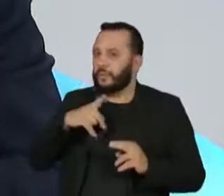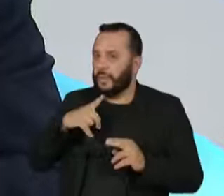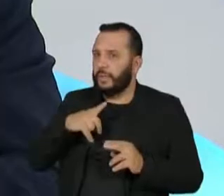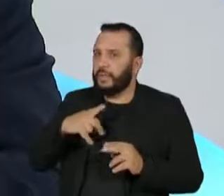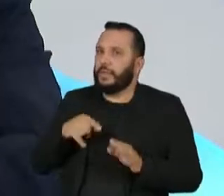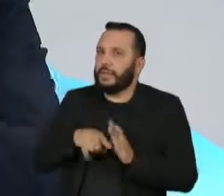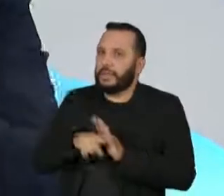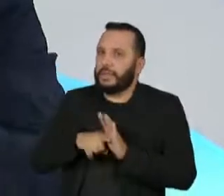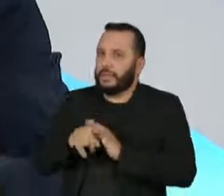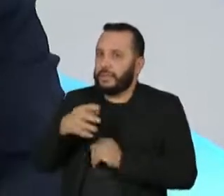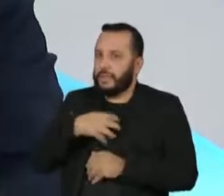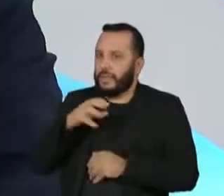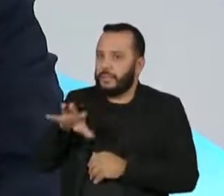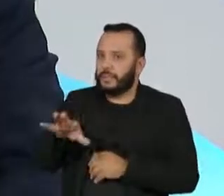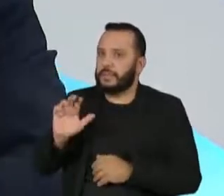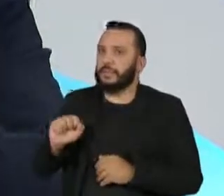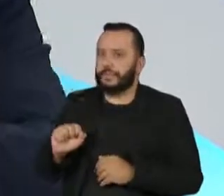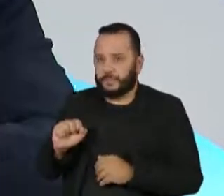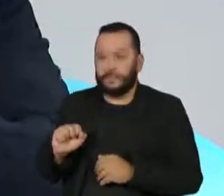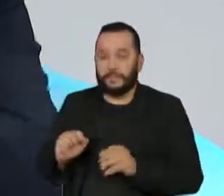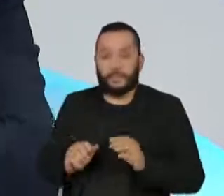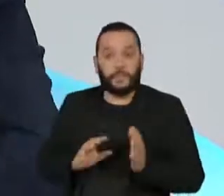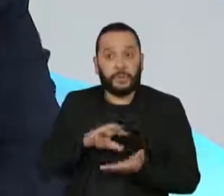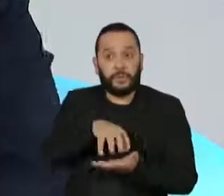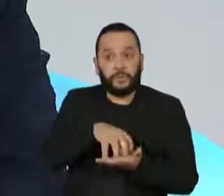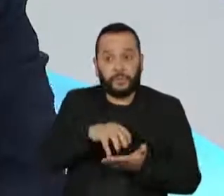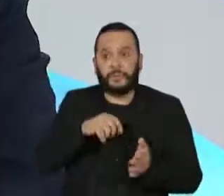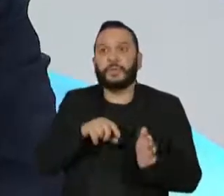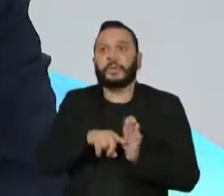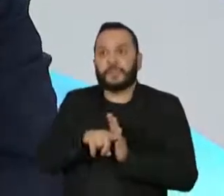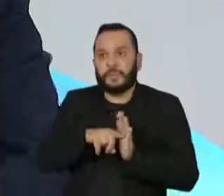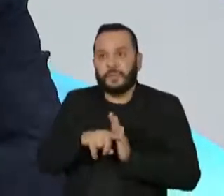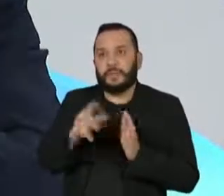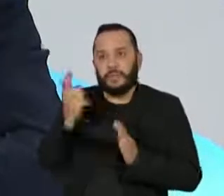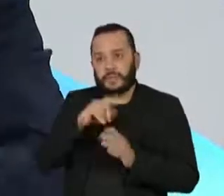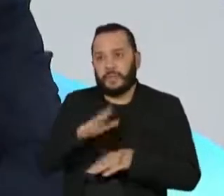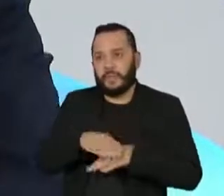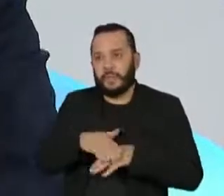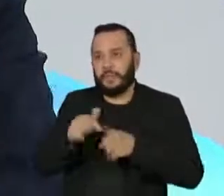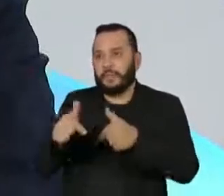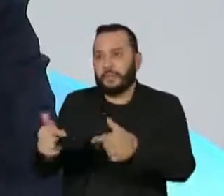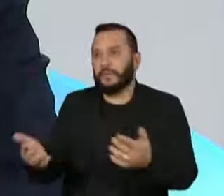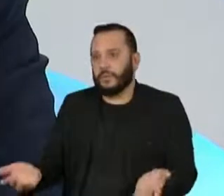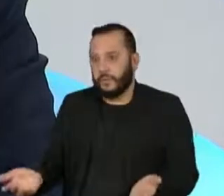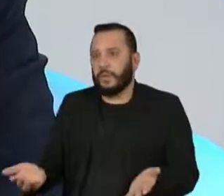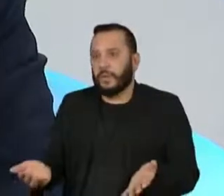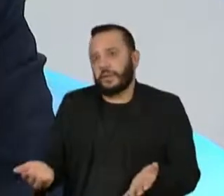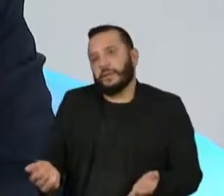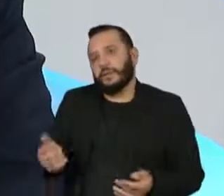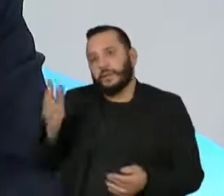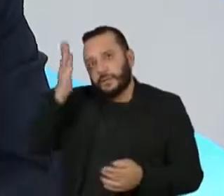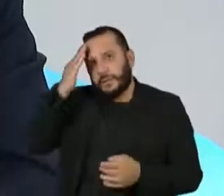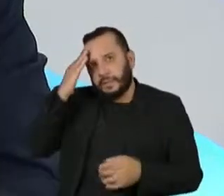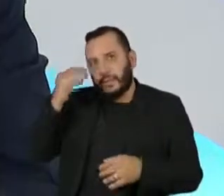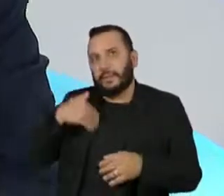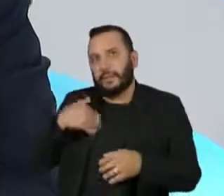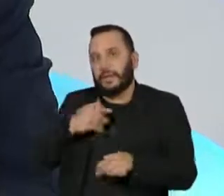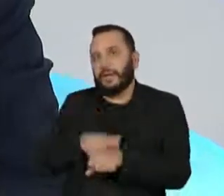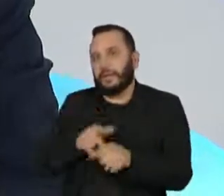os institutos de pesquisa, como instituição, possam executar essa pesquisa, mesmo que a vida útil seja uma vida curta, mas é importante.